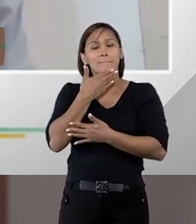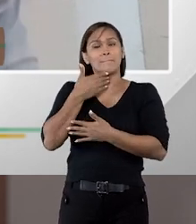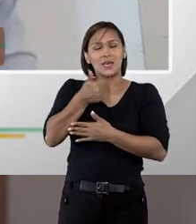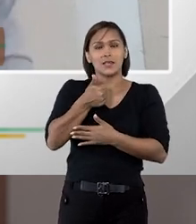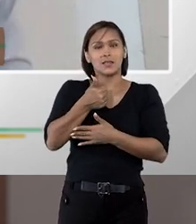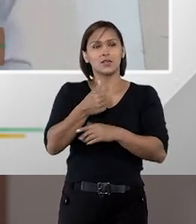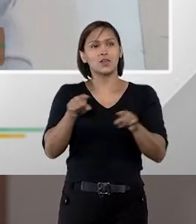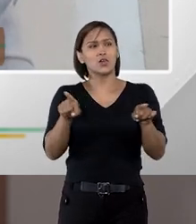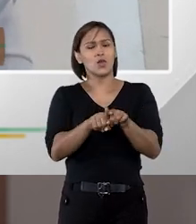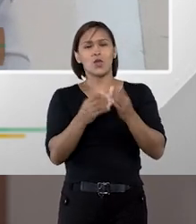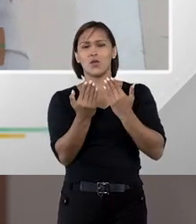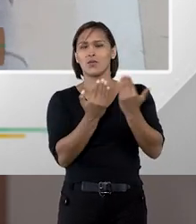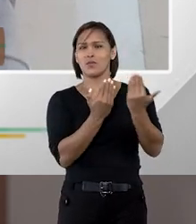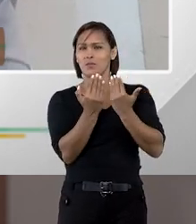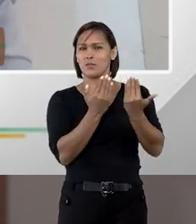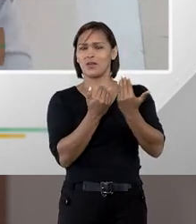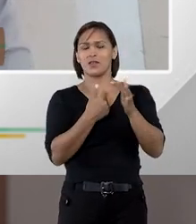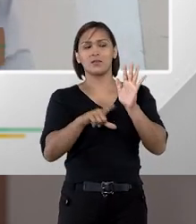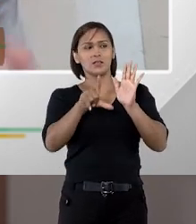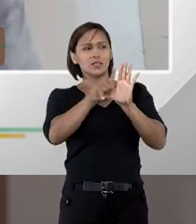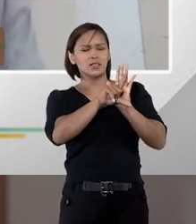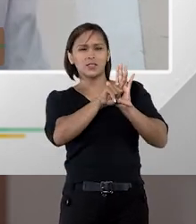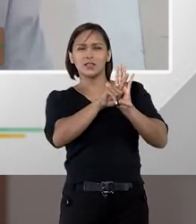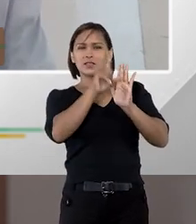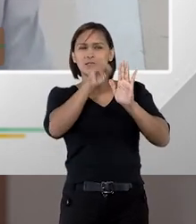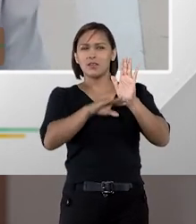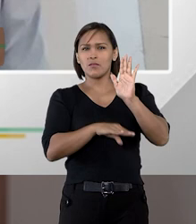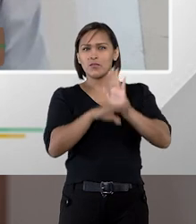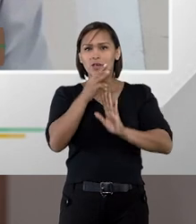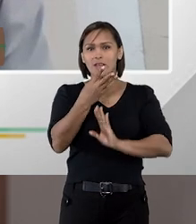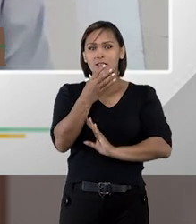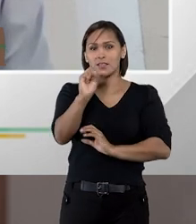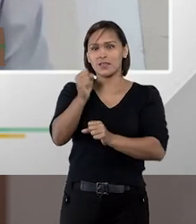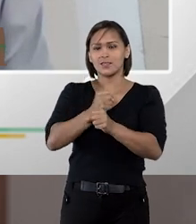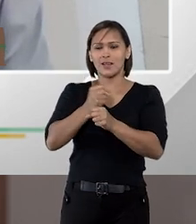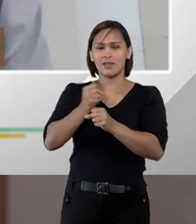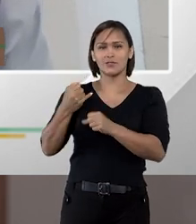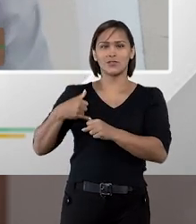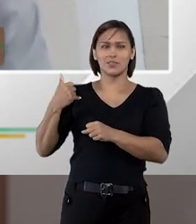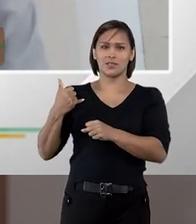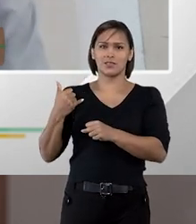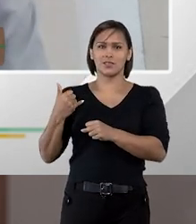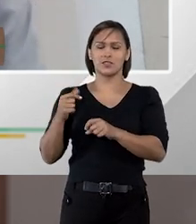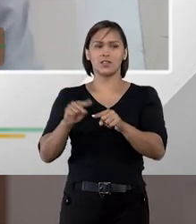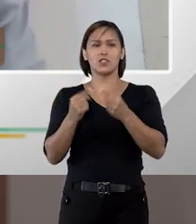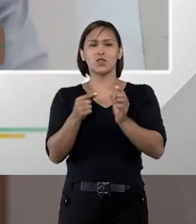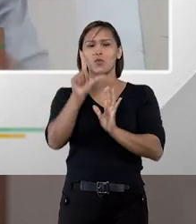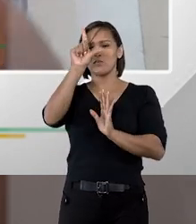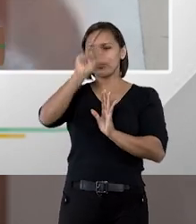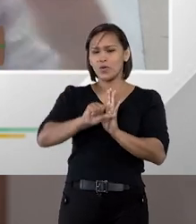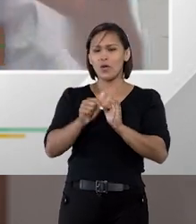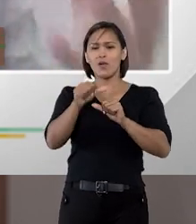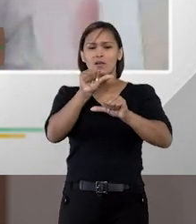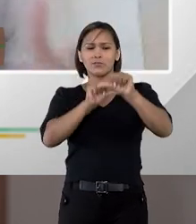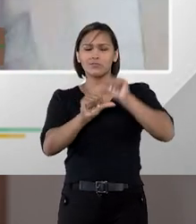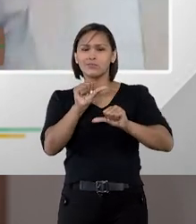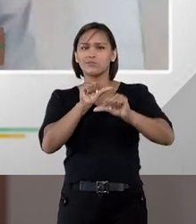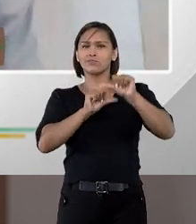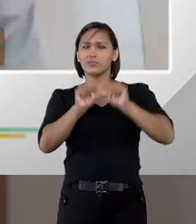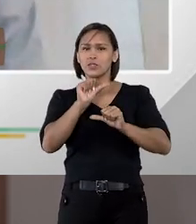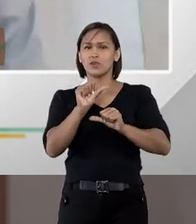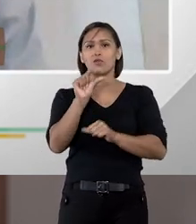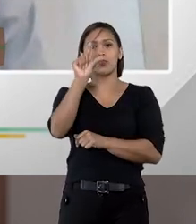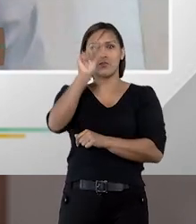tínhamos, né? O que nós tínhamos, nós tínhamos uma legislação que iria completar 30 anos de idade e com poucas grandes